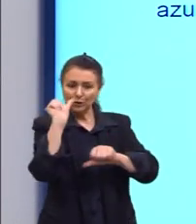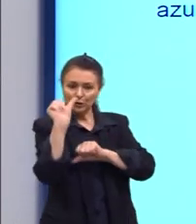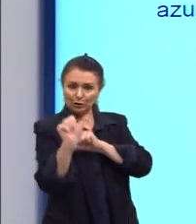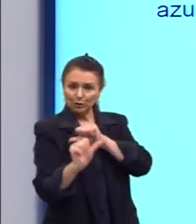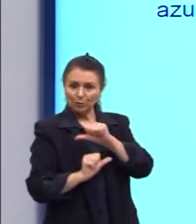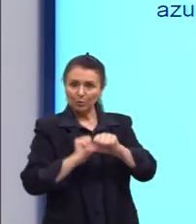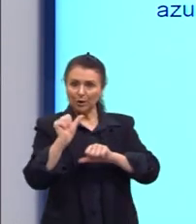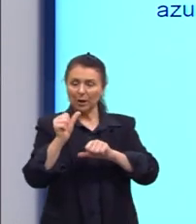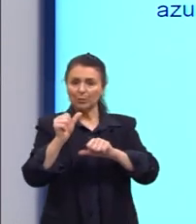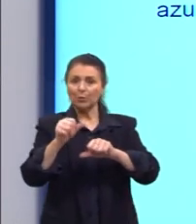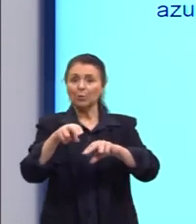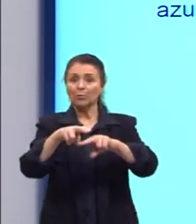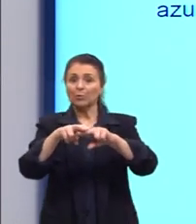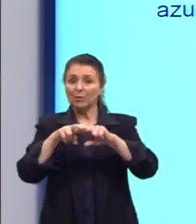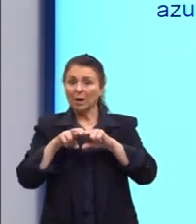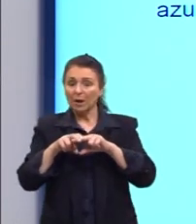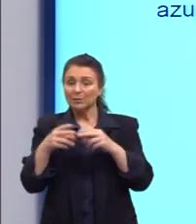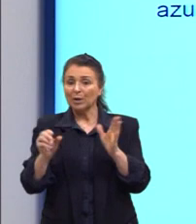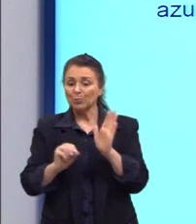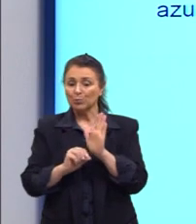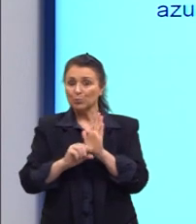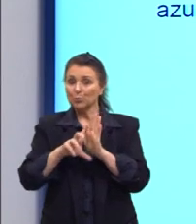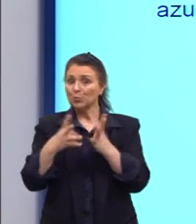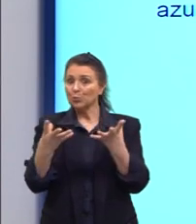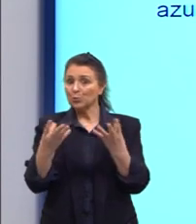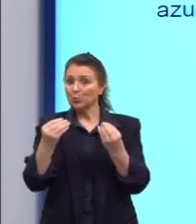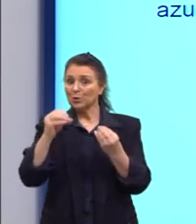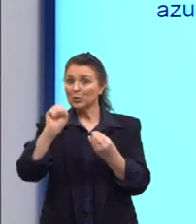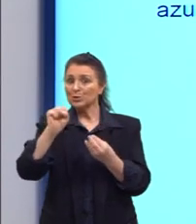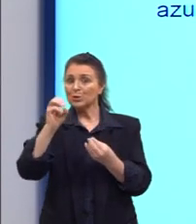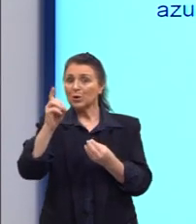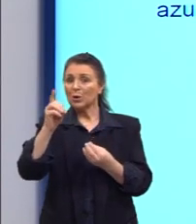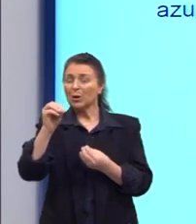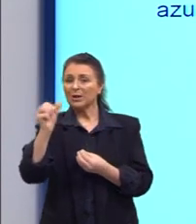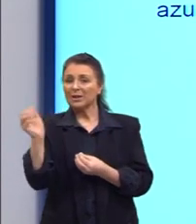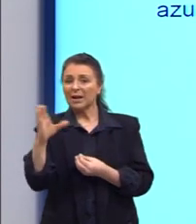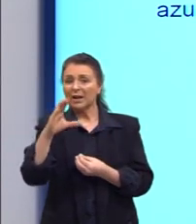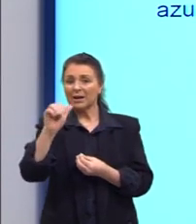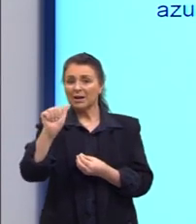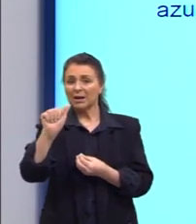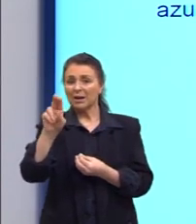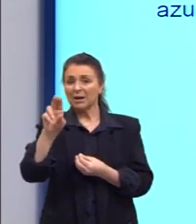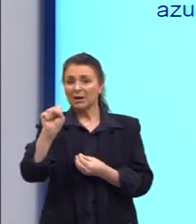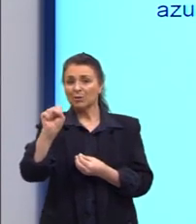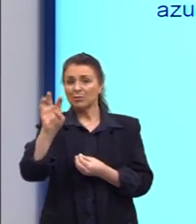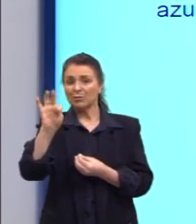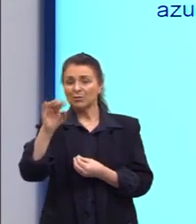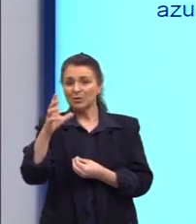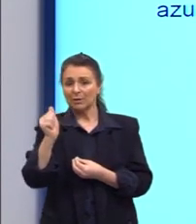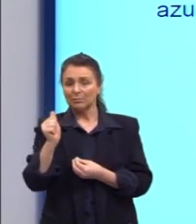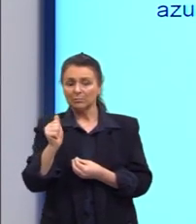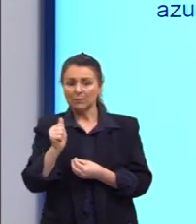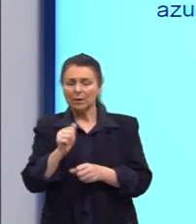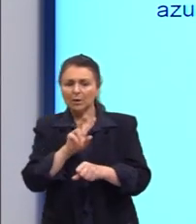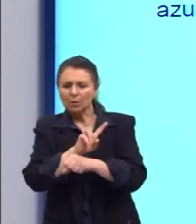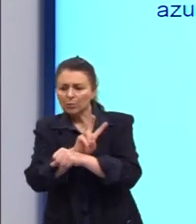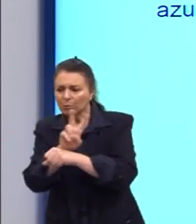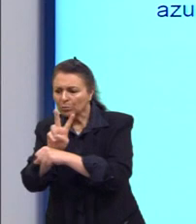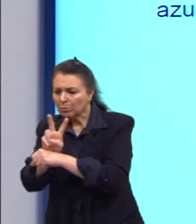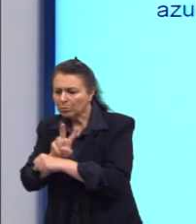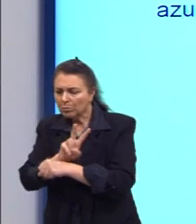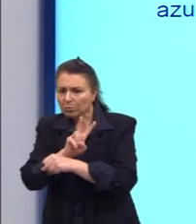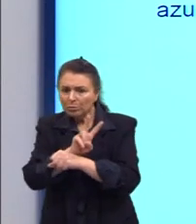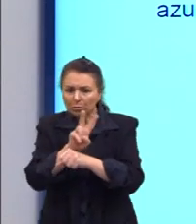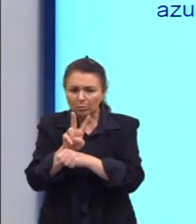excesso de soda cáustica. Em uma inspeção sanitária do lote adulterado, qual será a cor